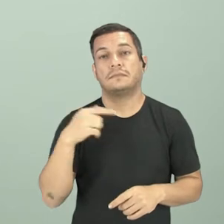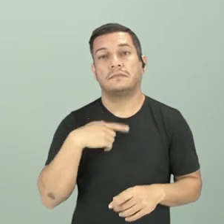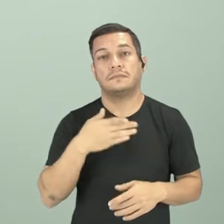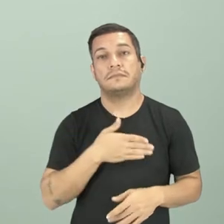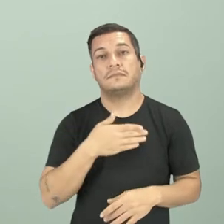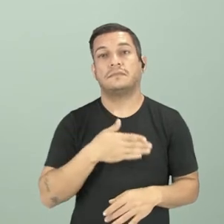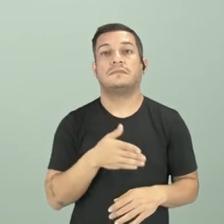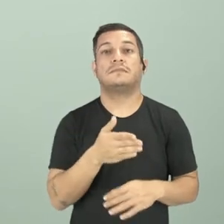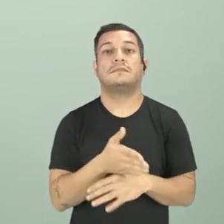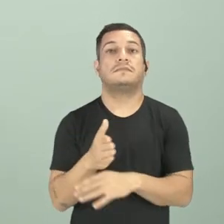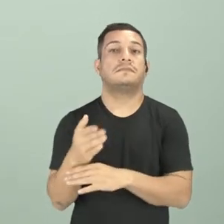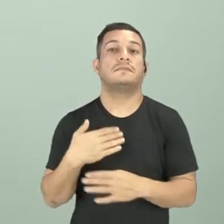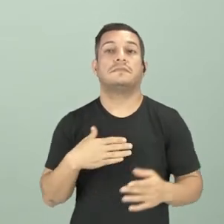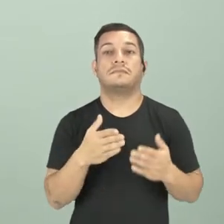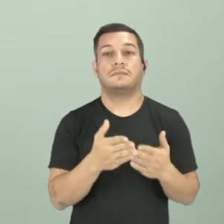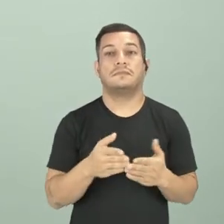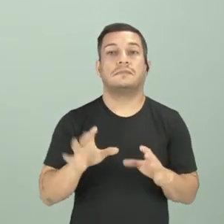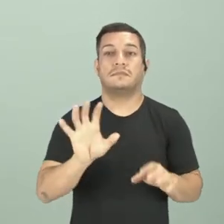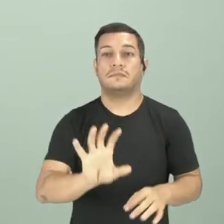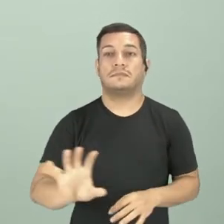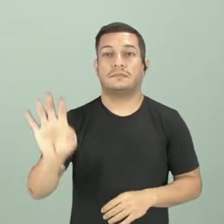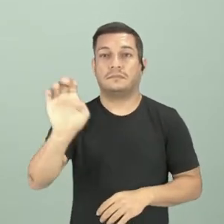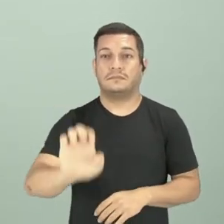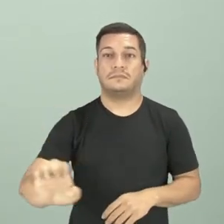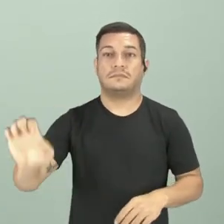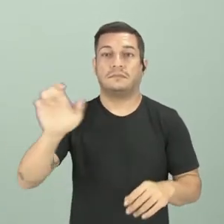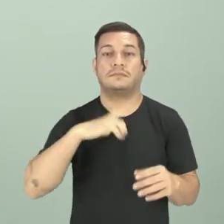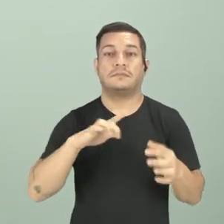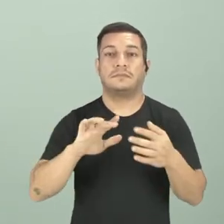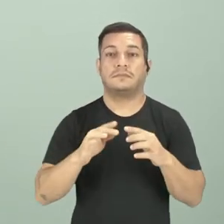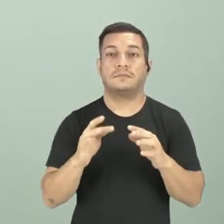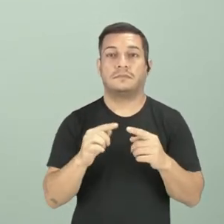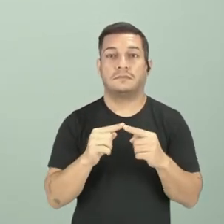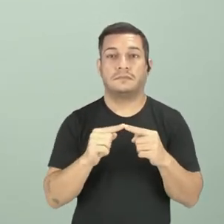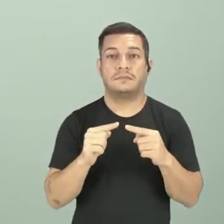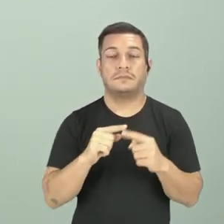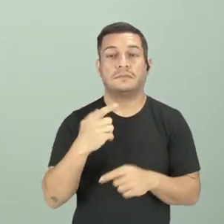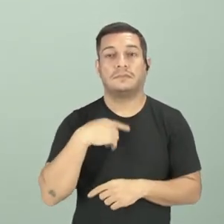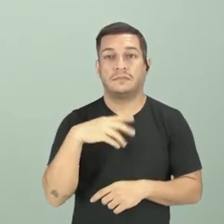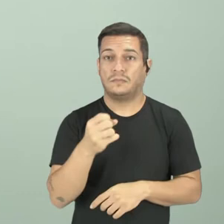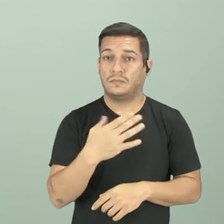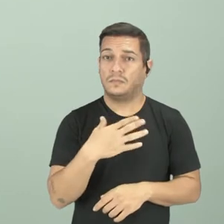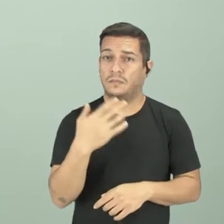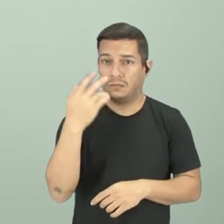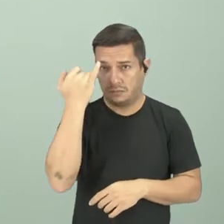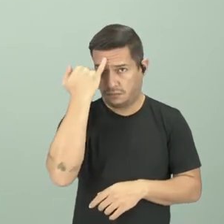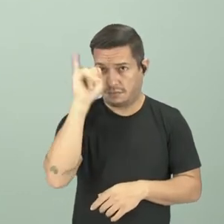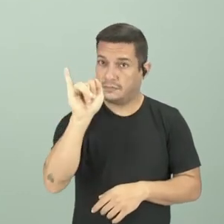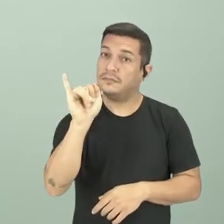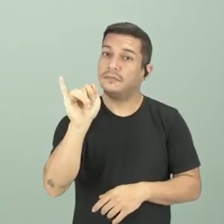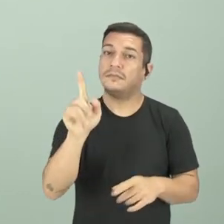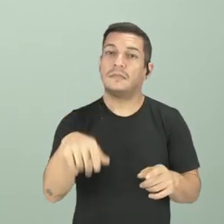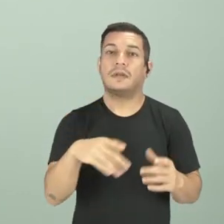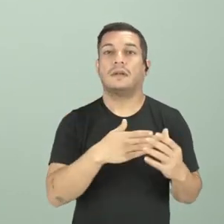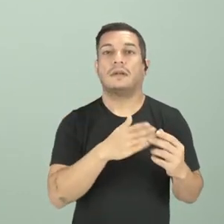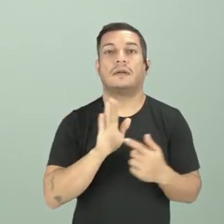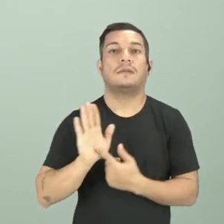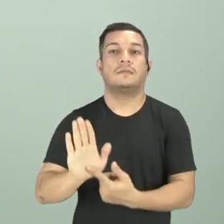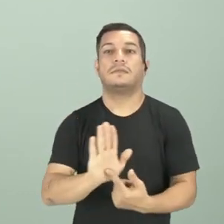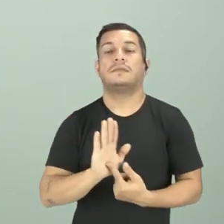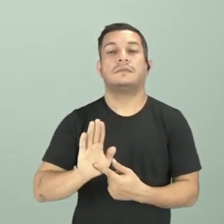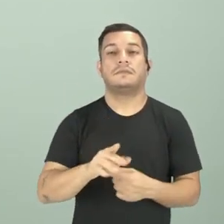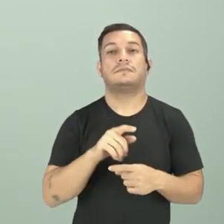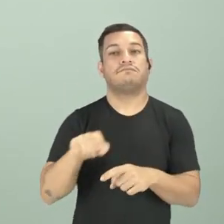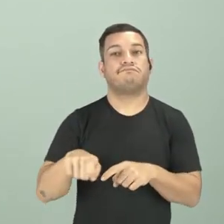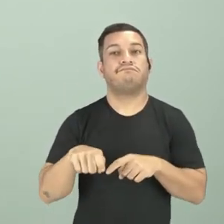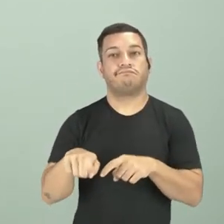regiões europeias e tinham esse contato com essas novas ideias. E essas novas ideias eram trazidas para as